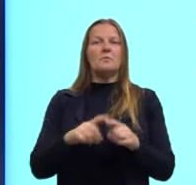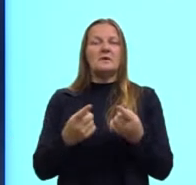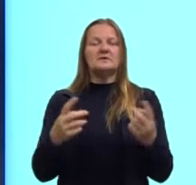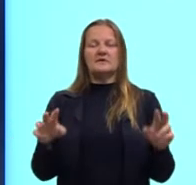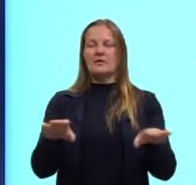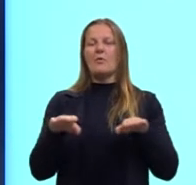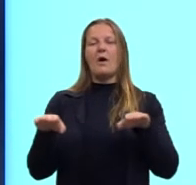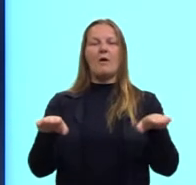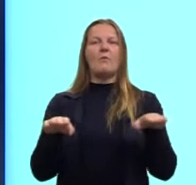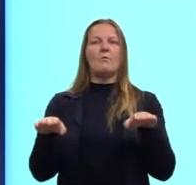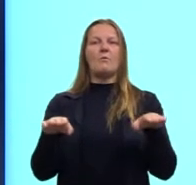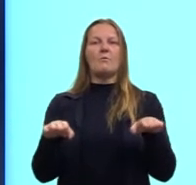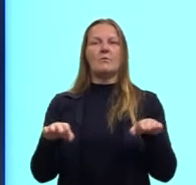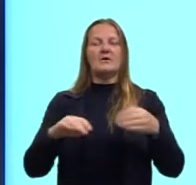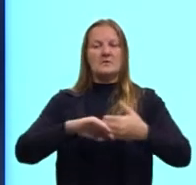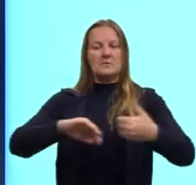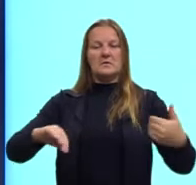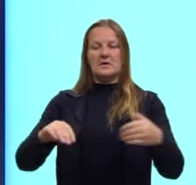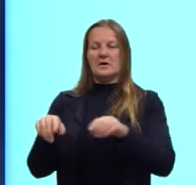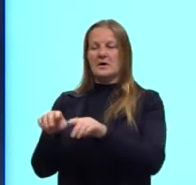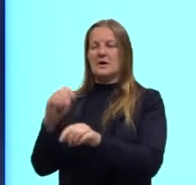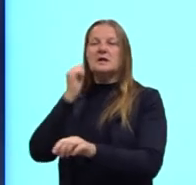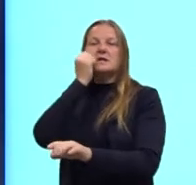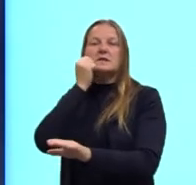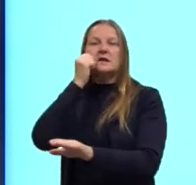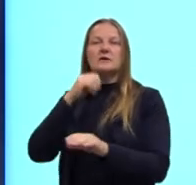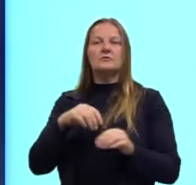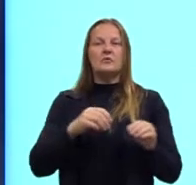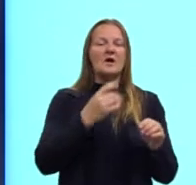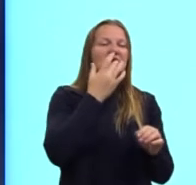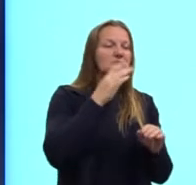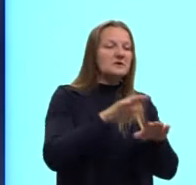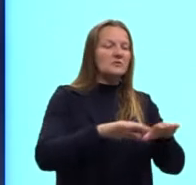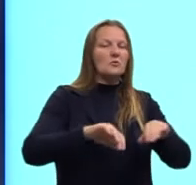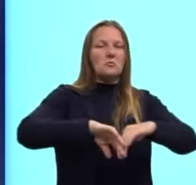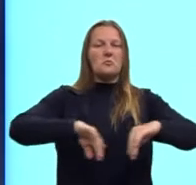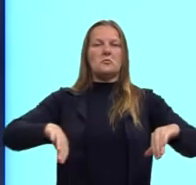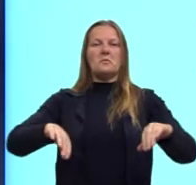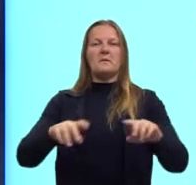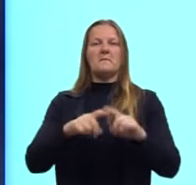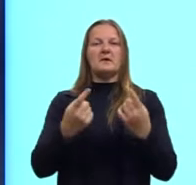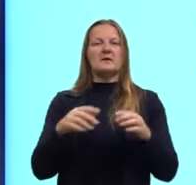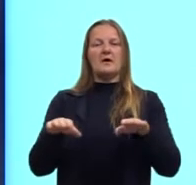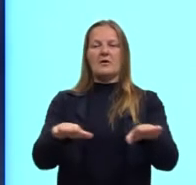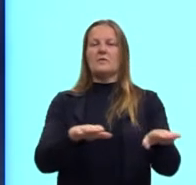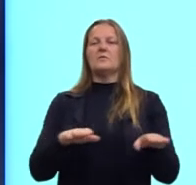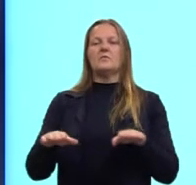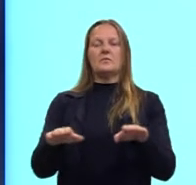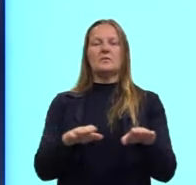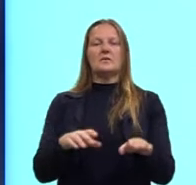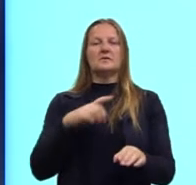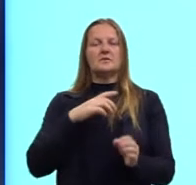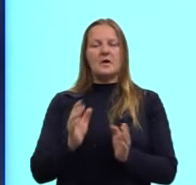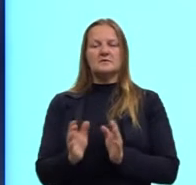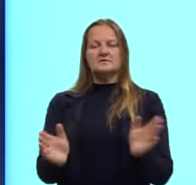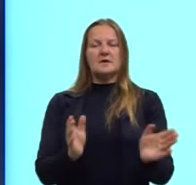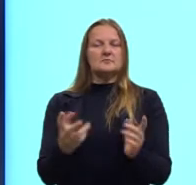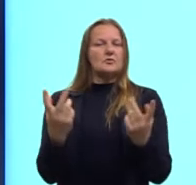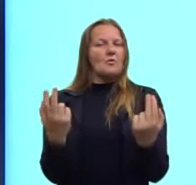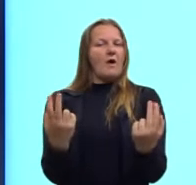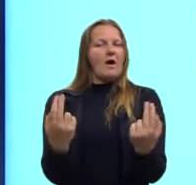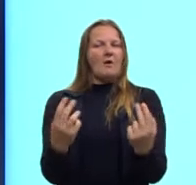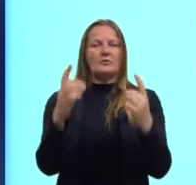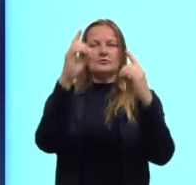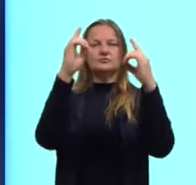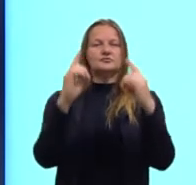iguais. Então, separando o que eles achavam que eram raças diferentes, mas iguais, que eles teriam acesso aos mesmos